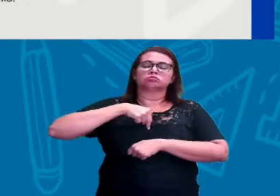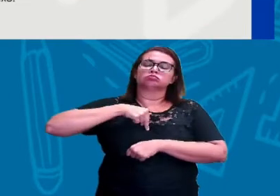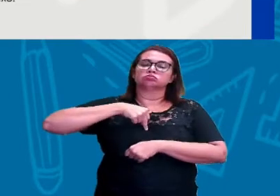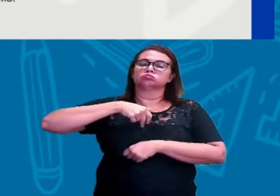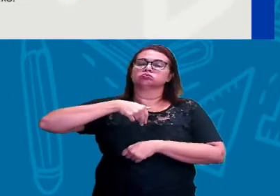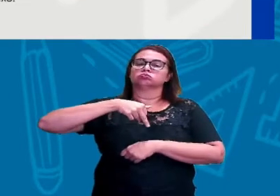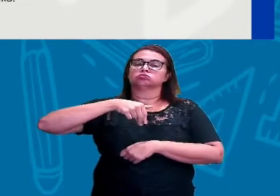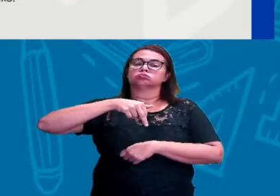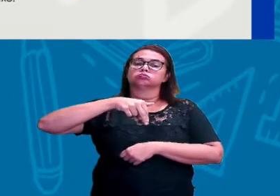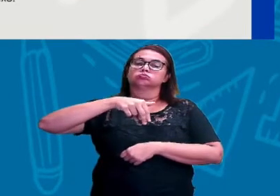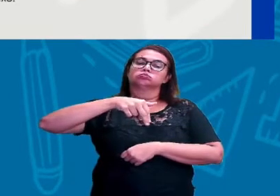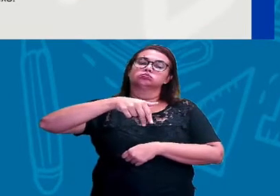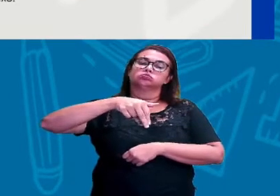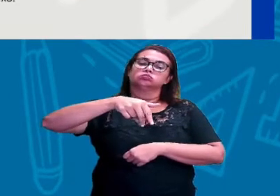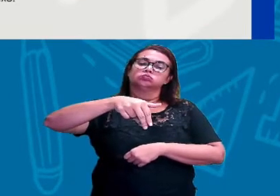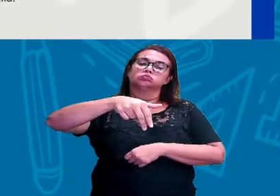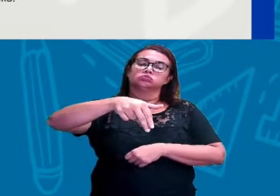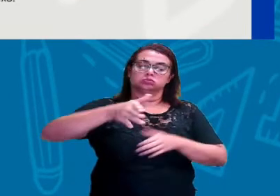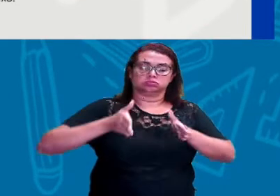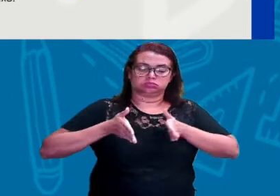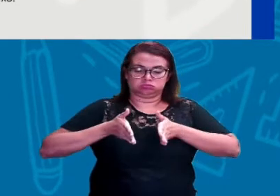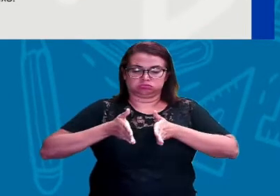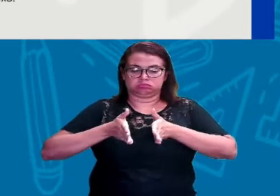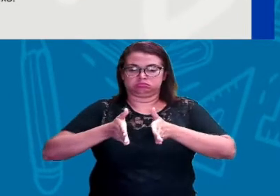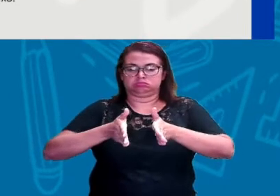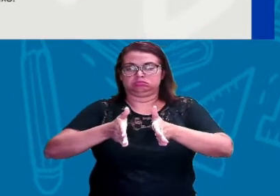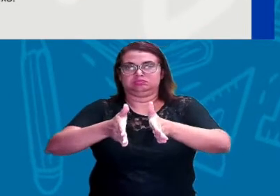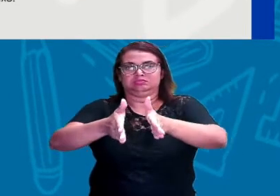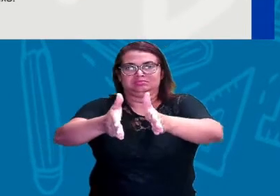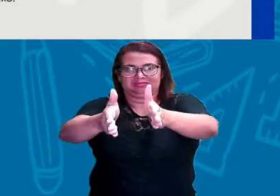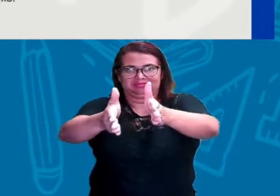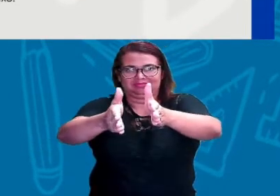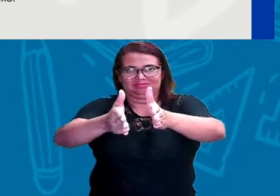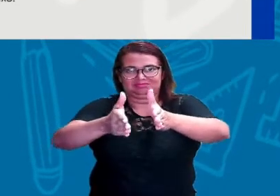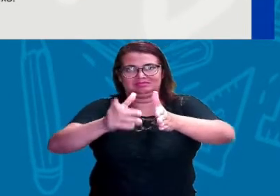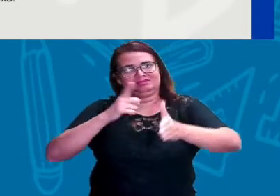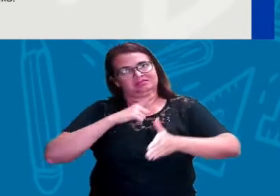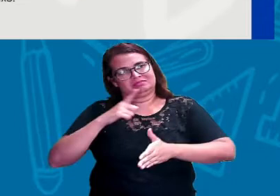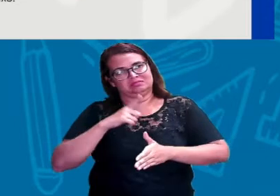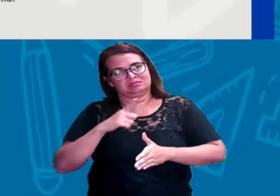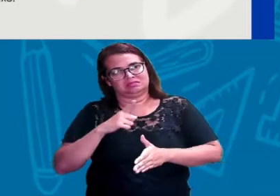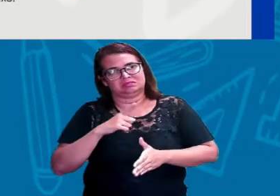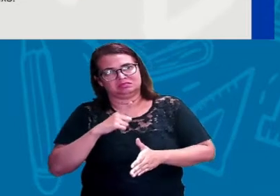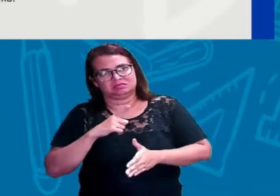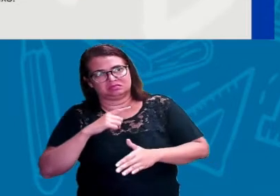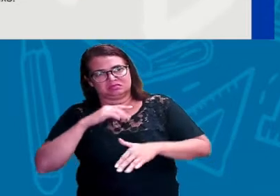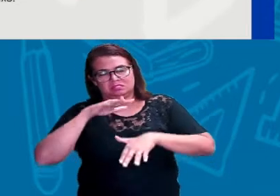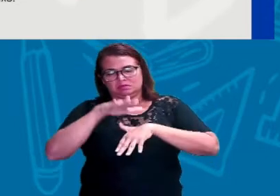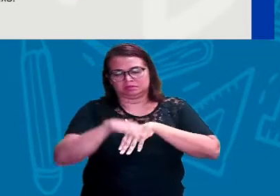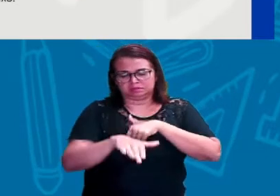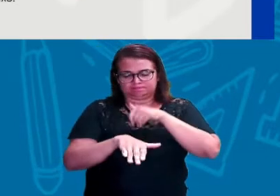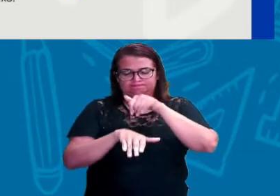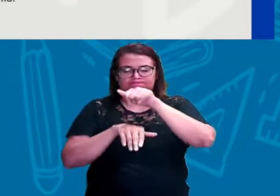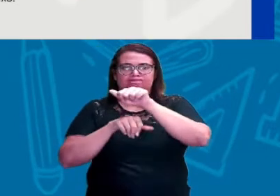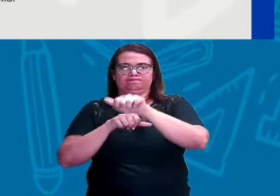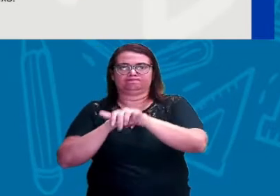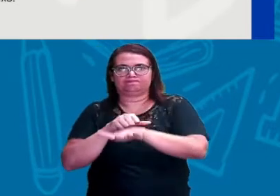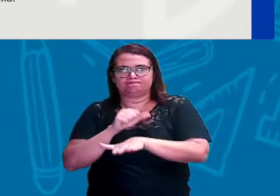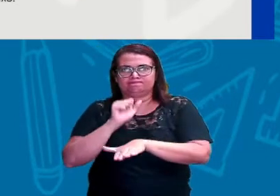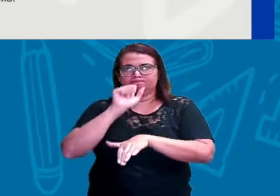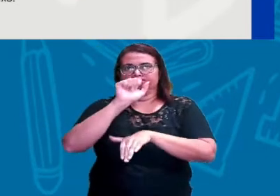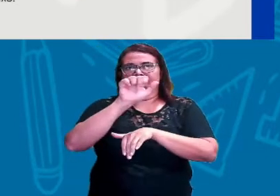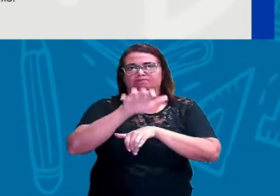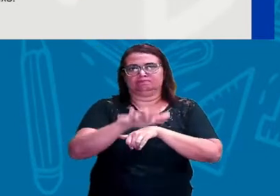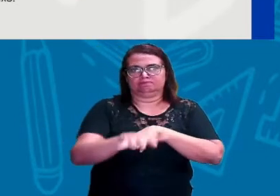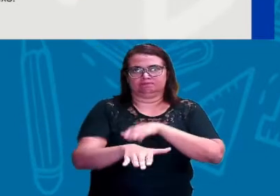andando em direção à porta. Então eu estou saindo o que? Tendo uma sucessão de passos, que aí eu vou